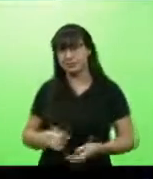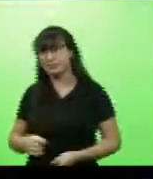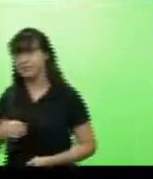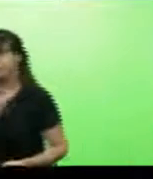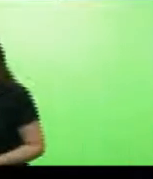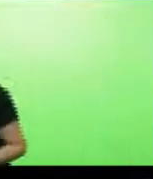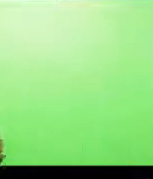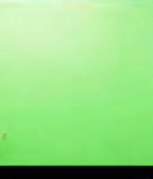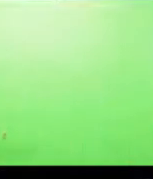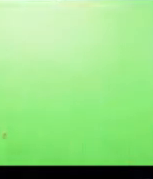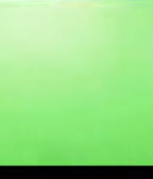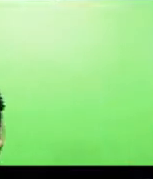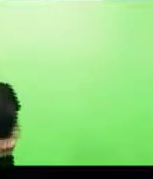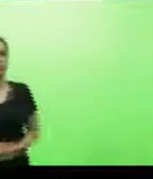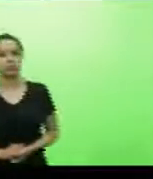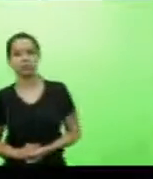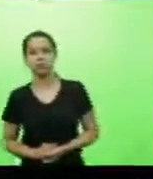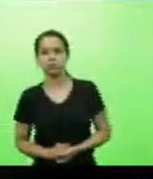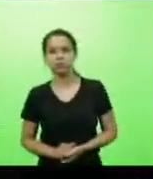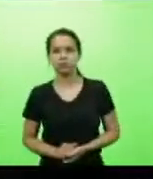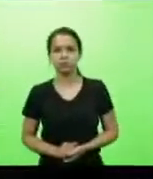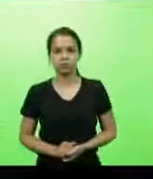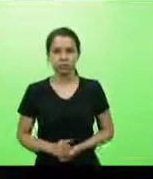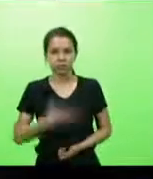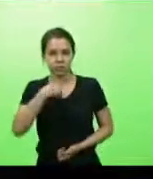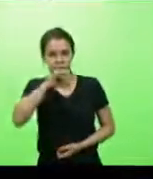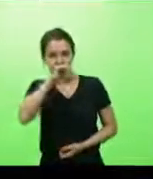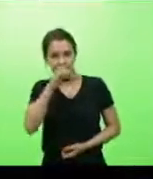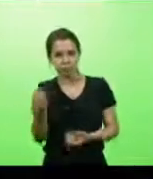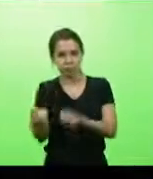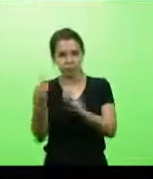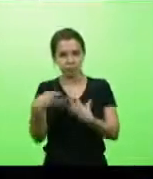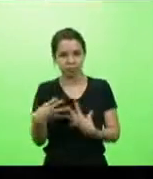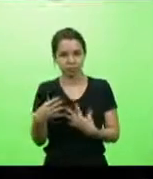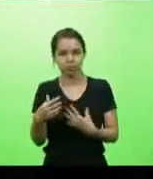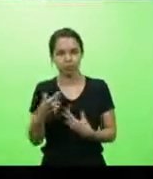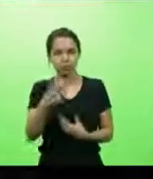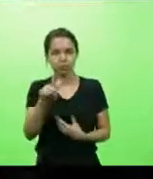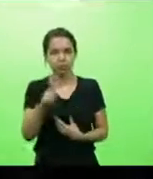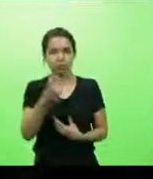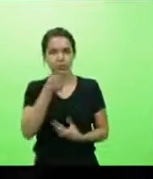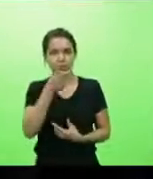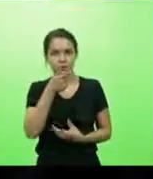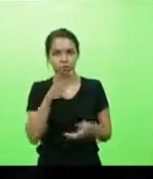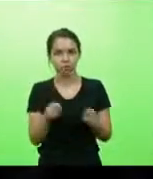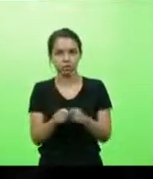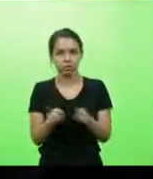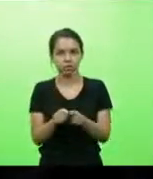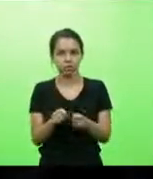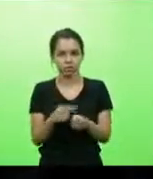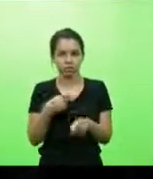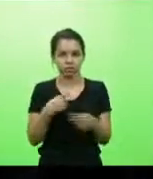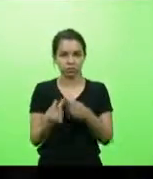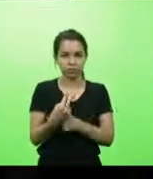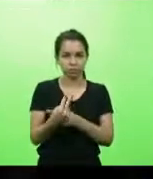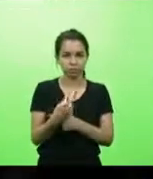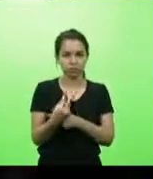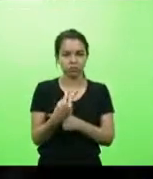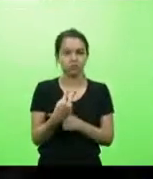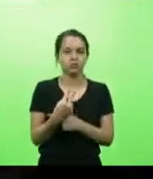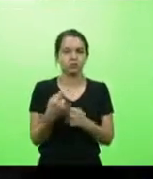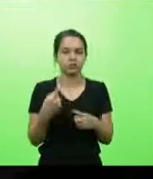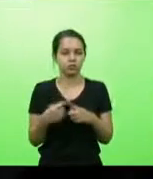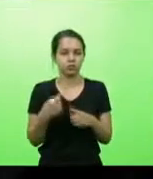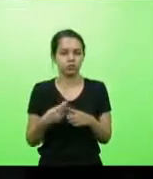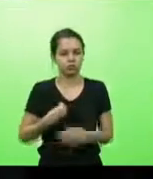Ivermectina, está aqui, meu pai trouxe para mim e trouxe outro medicamento também para eu poder me proteger, porque a